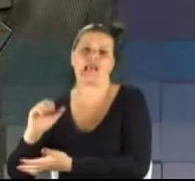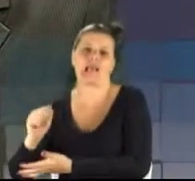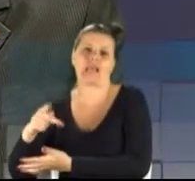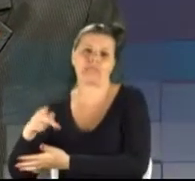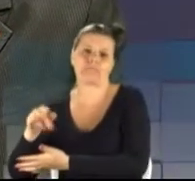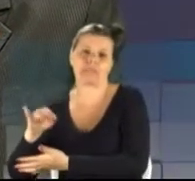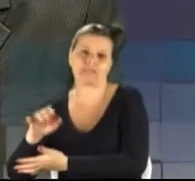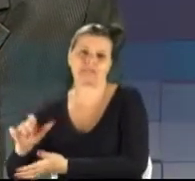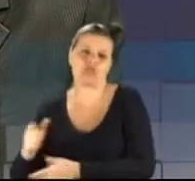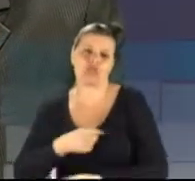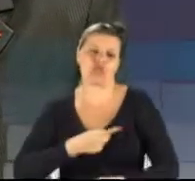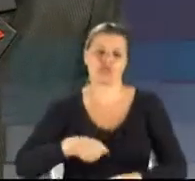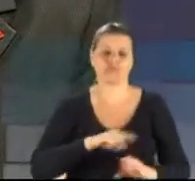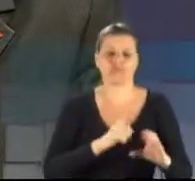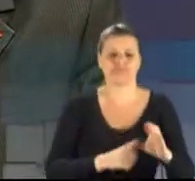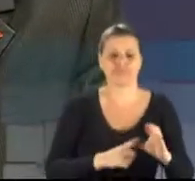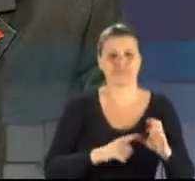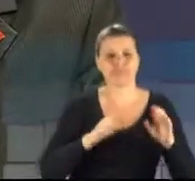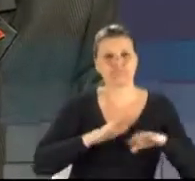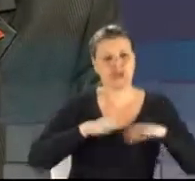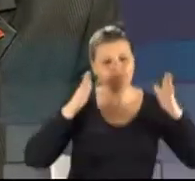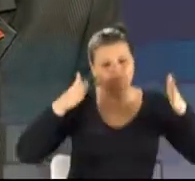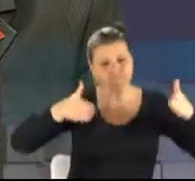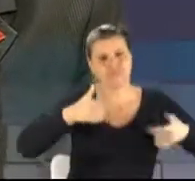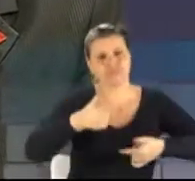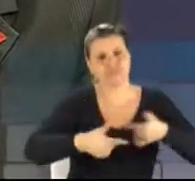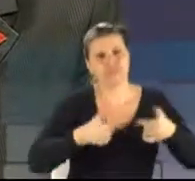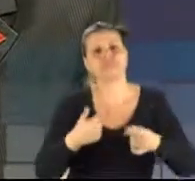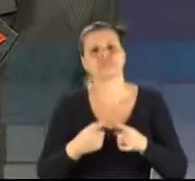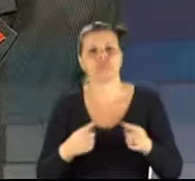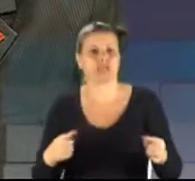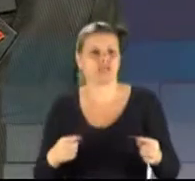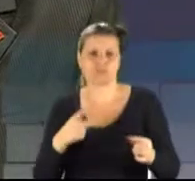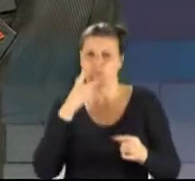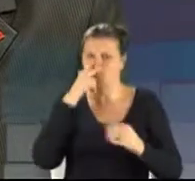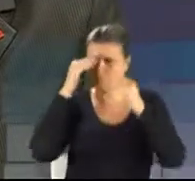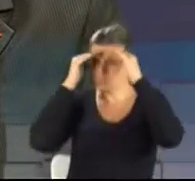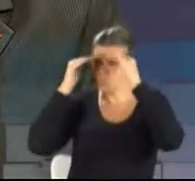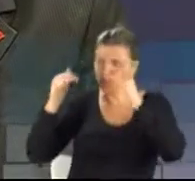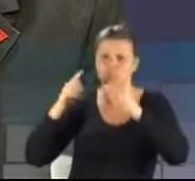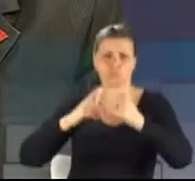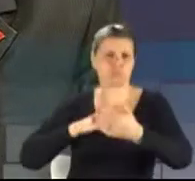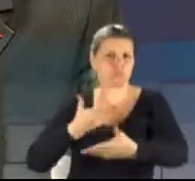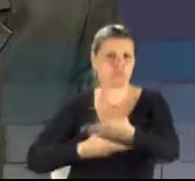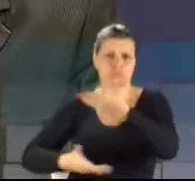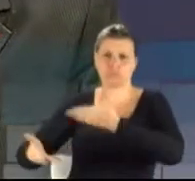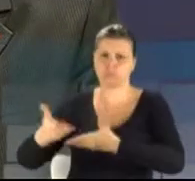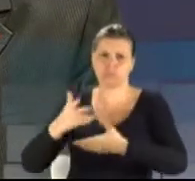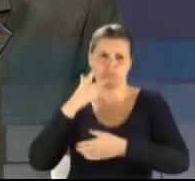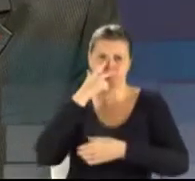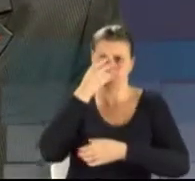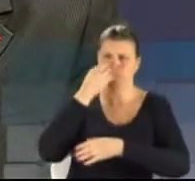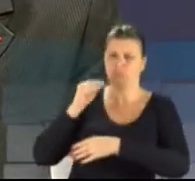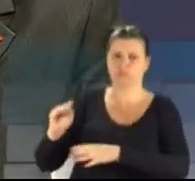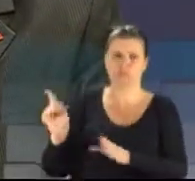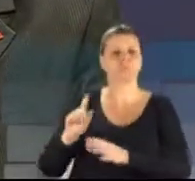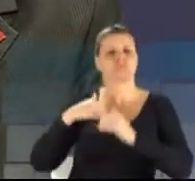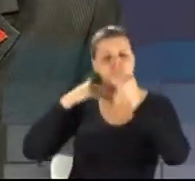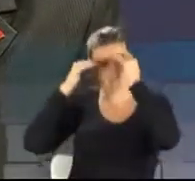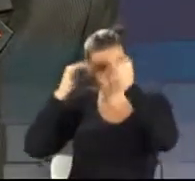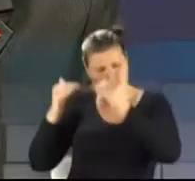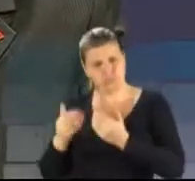ligados ao trabalho. Não é por causa disso que nós nos desrespeitamos, pelo contrário, eu o respeito bastante.